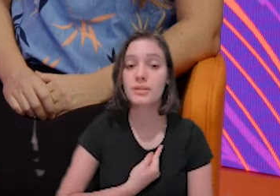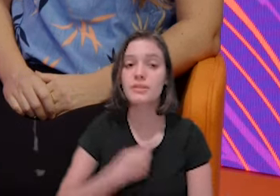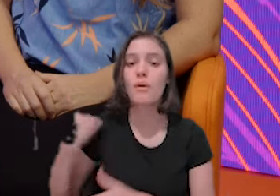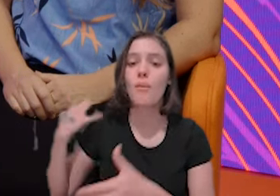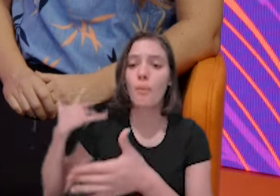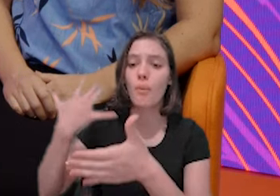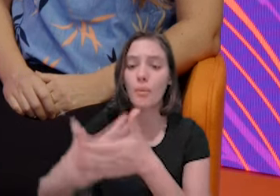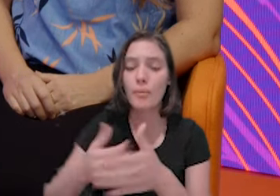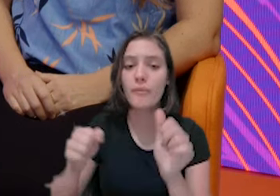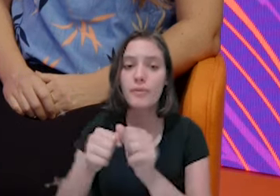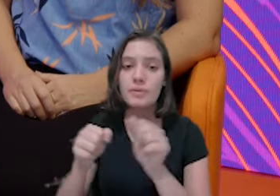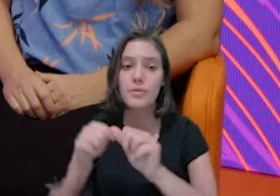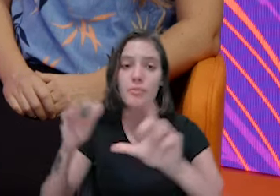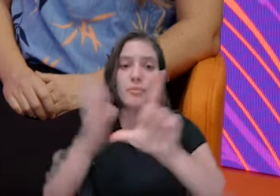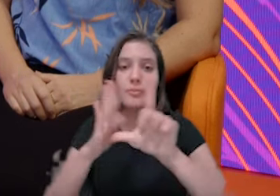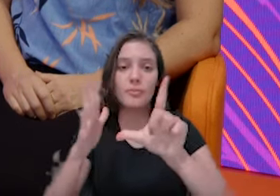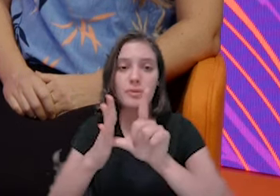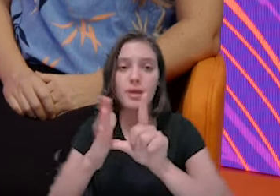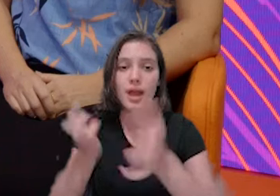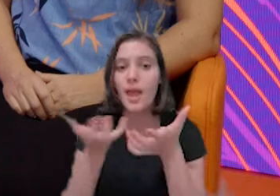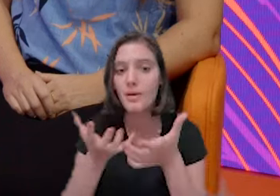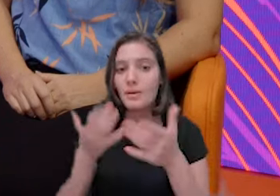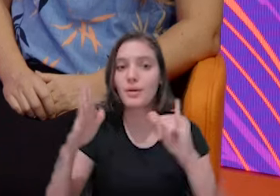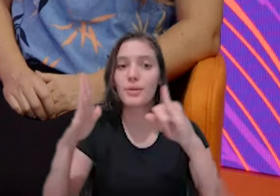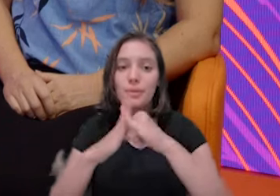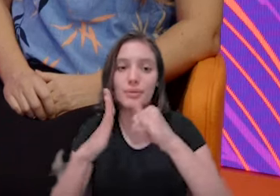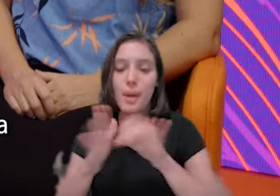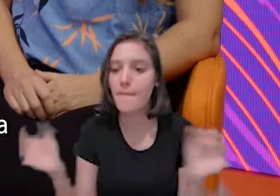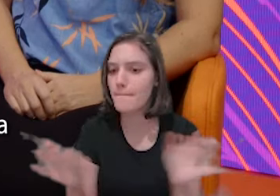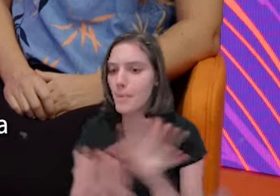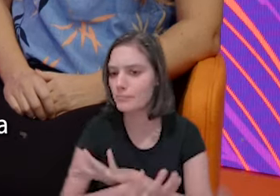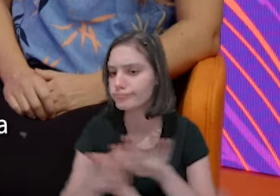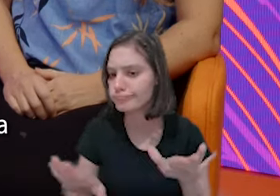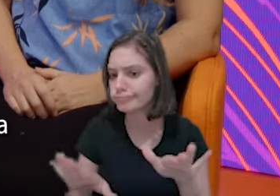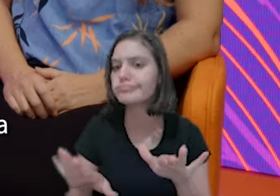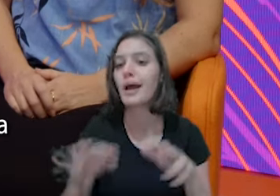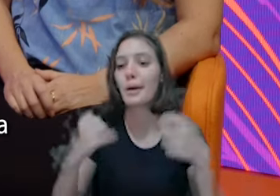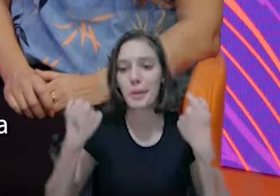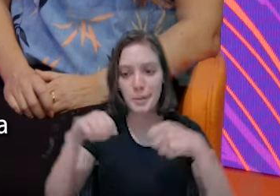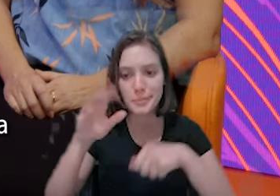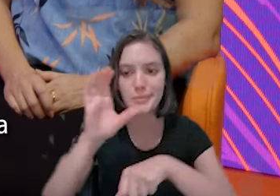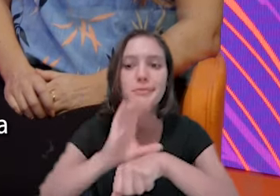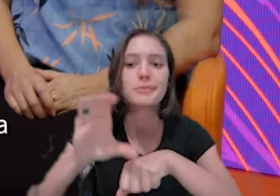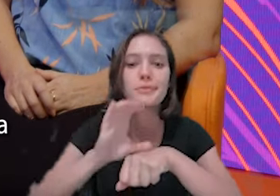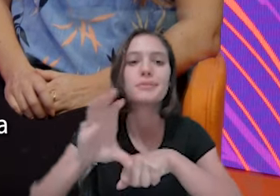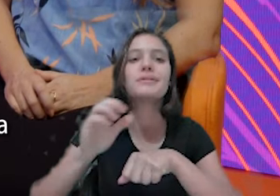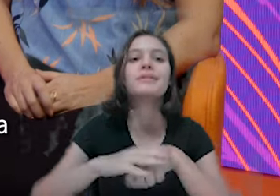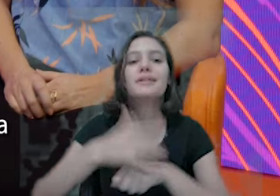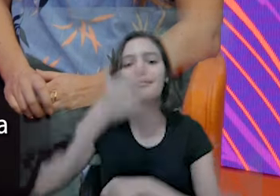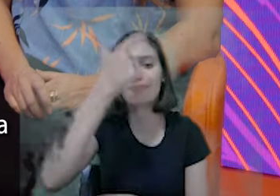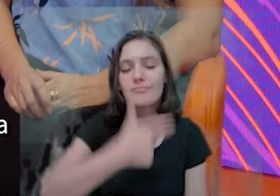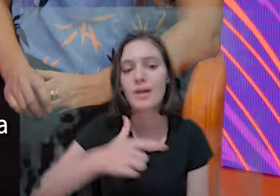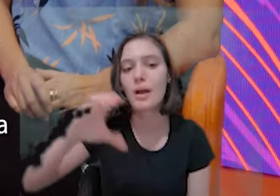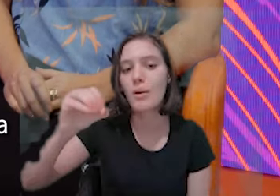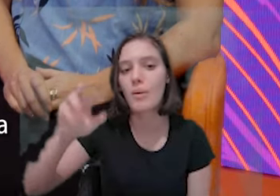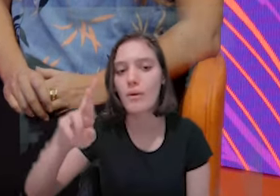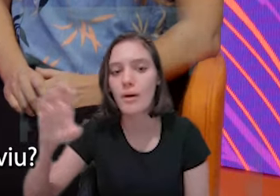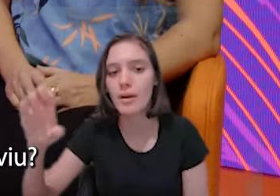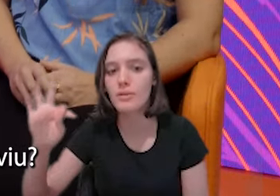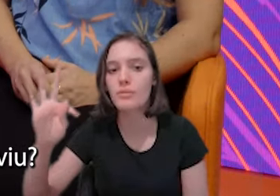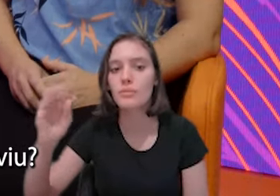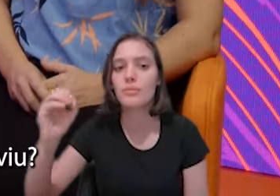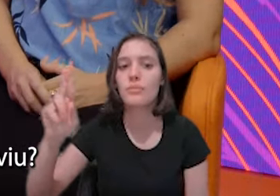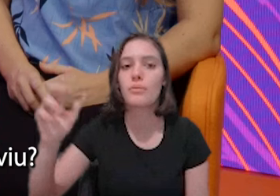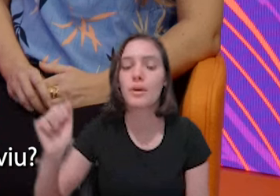não, tem que fazer o curso, ser corretor. Depois de virar corretor, aí você pode pensar em abrir a imobiliária, que já consegue.